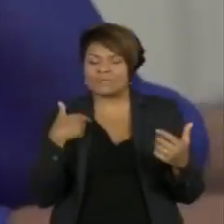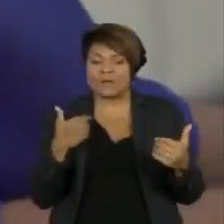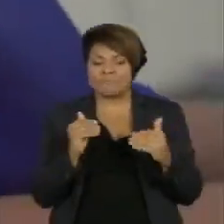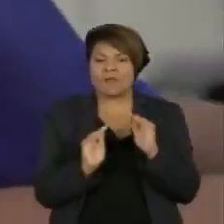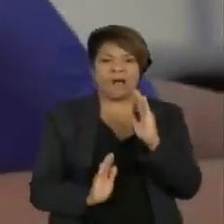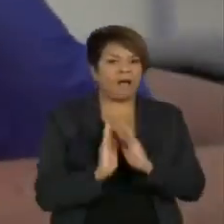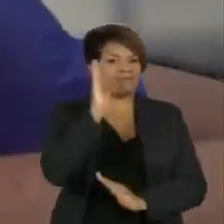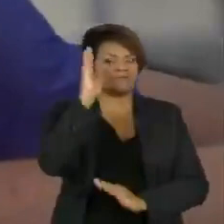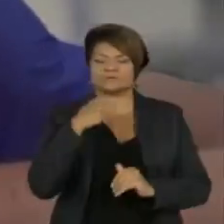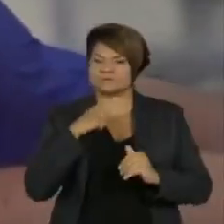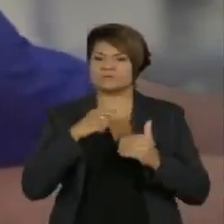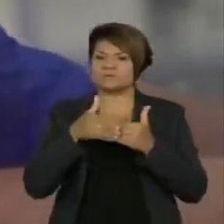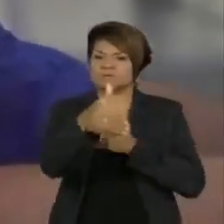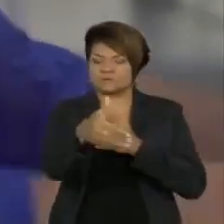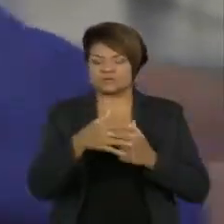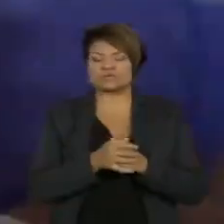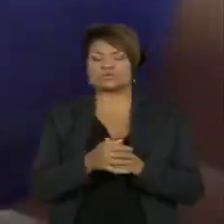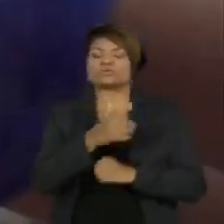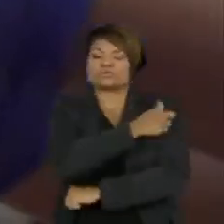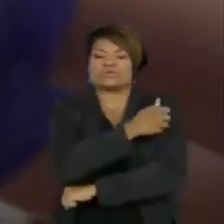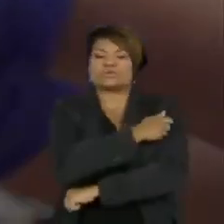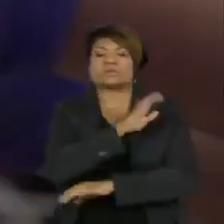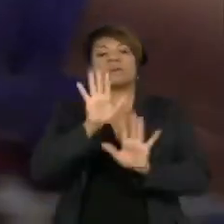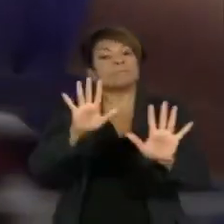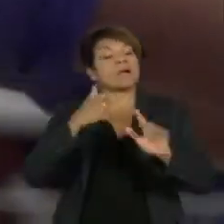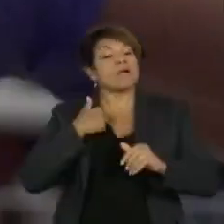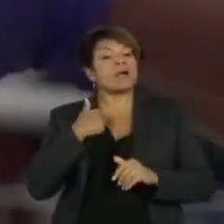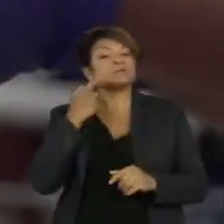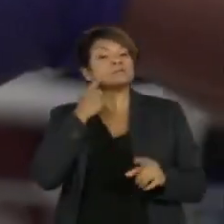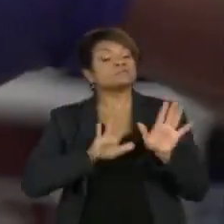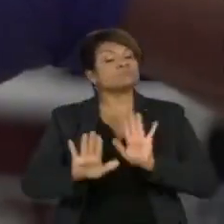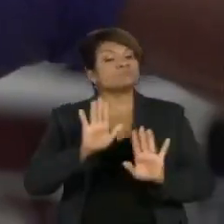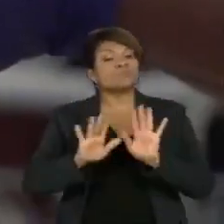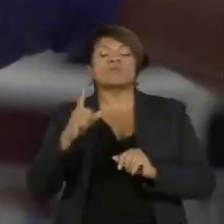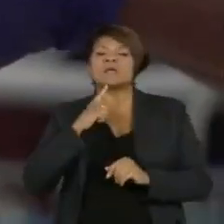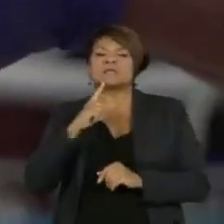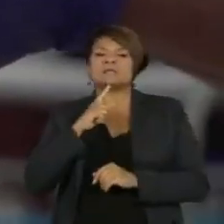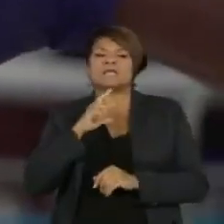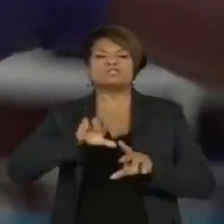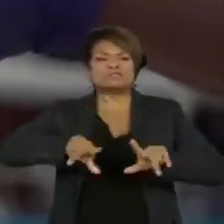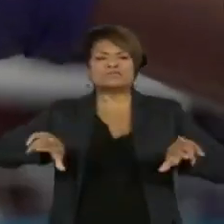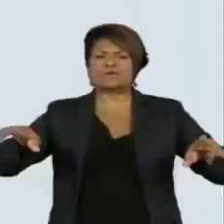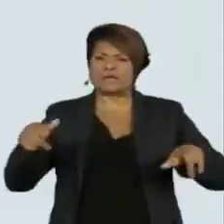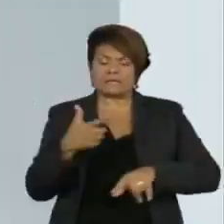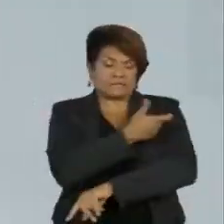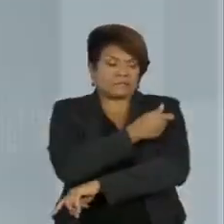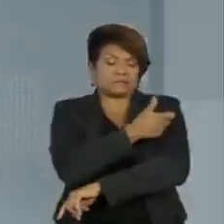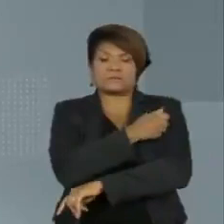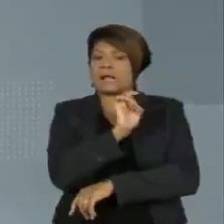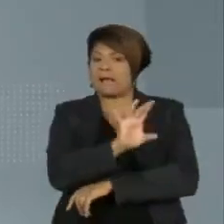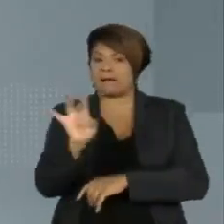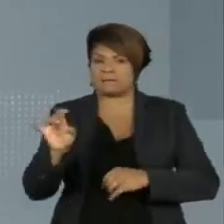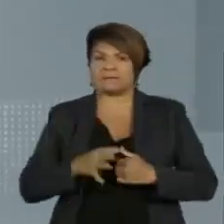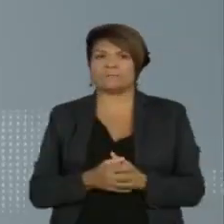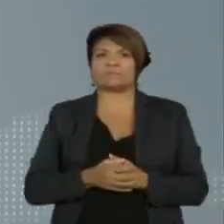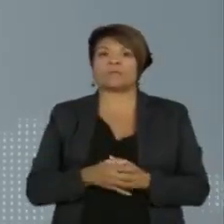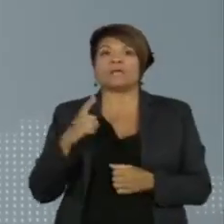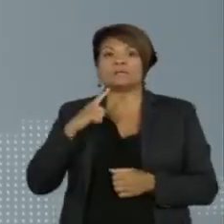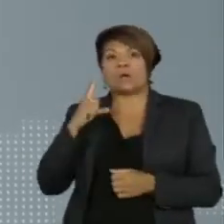mas estimativas mostram que pode haver uma boa diferença no custo de cada dose dos imunizantes. Oxford